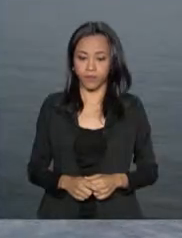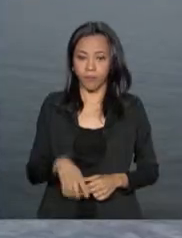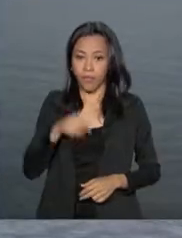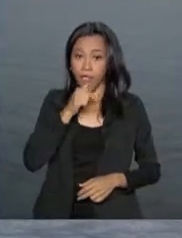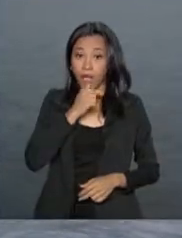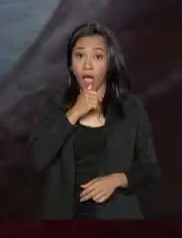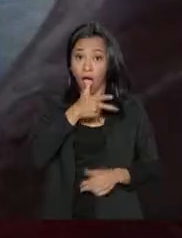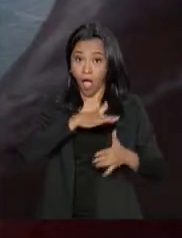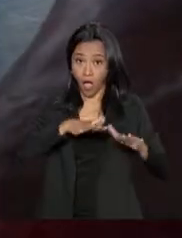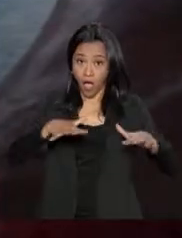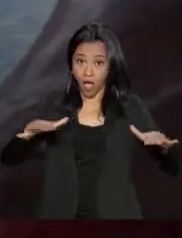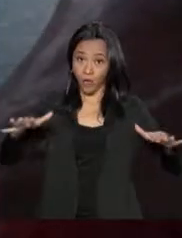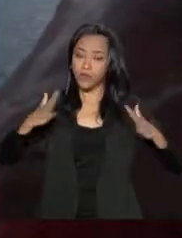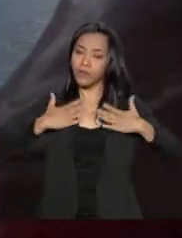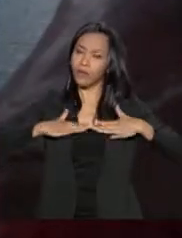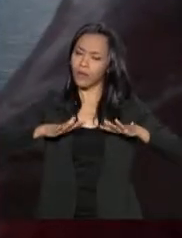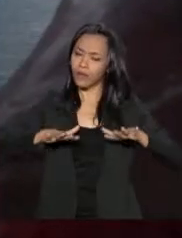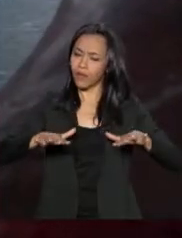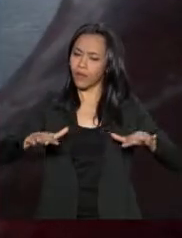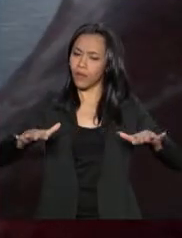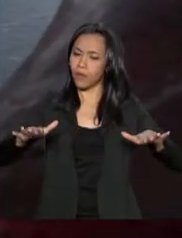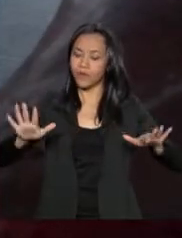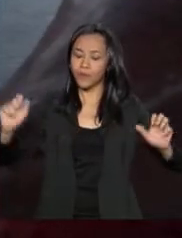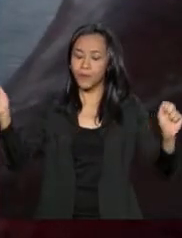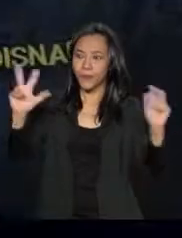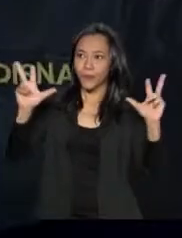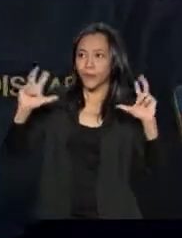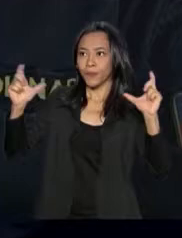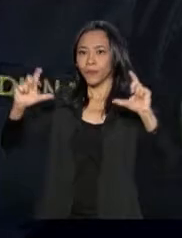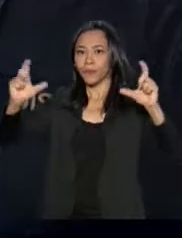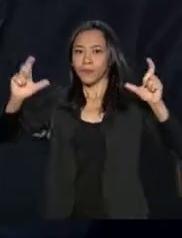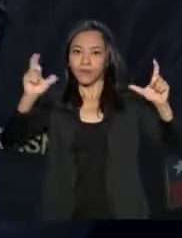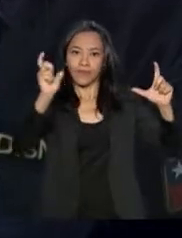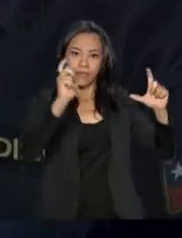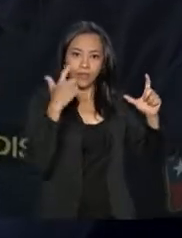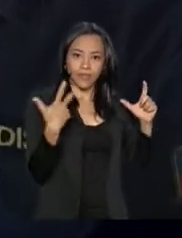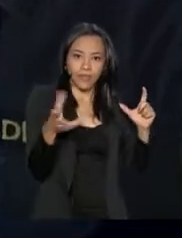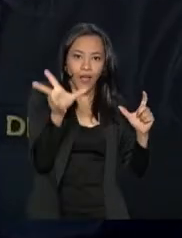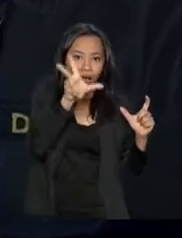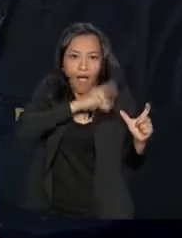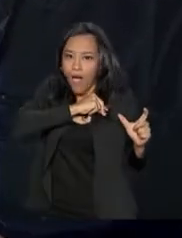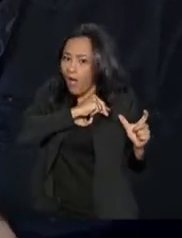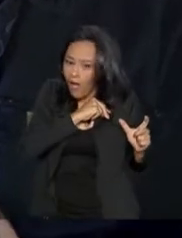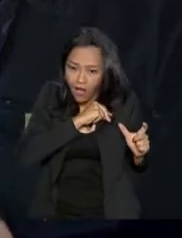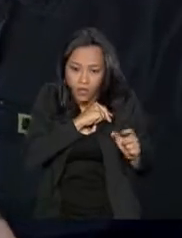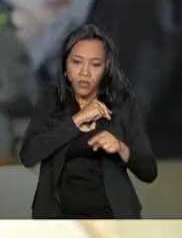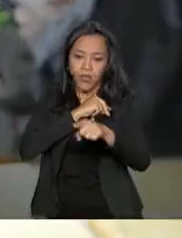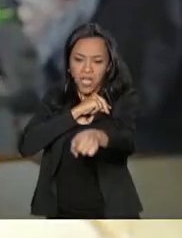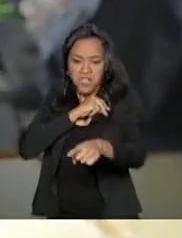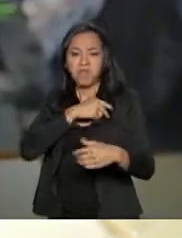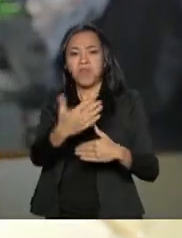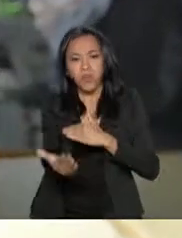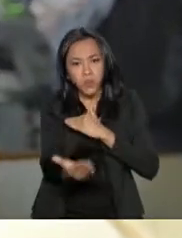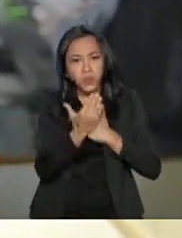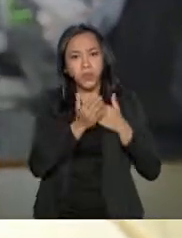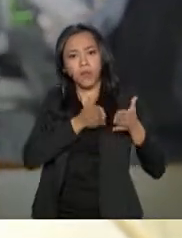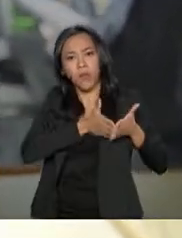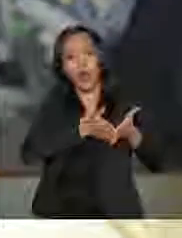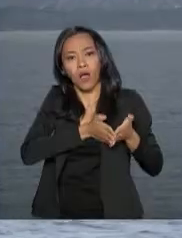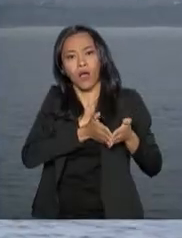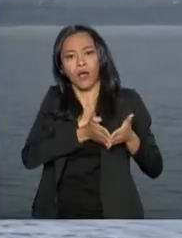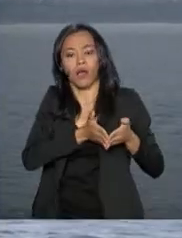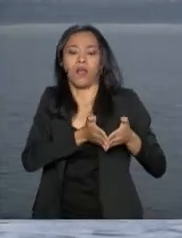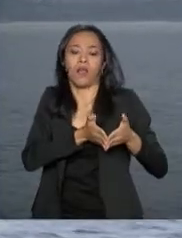Águas tranquilas, paisagens de tirar o fôlego. A bordo, práticos chilenos ajudam a navegação no começo da